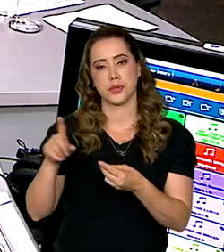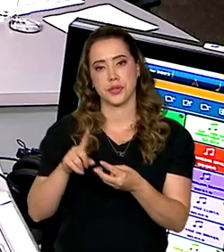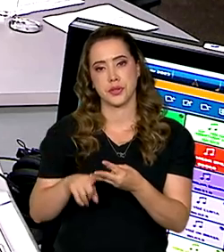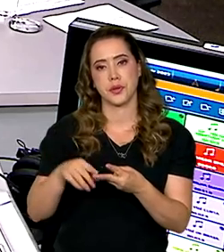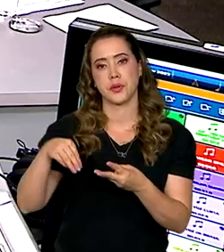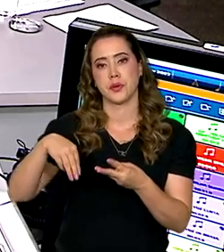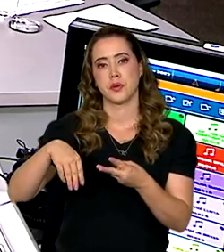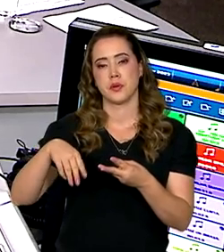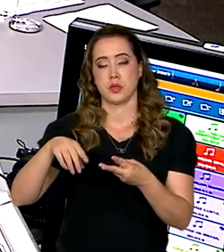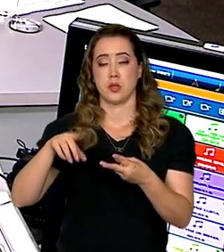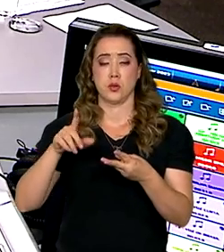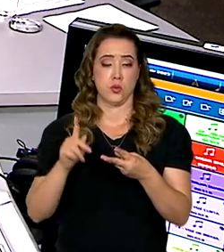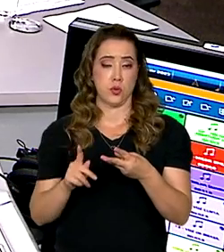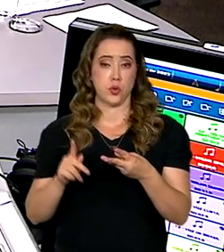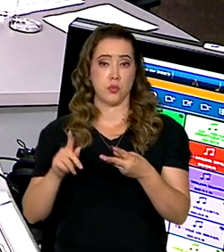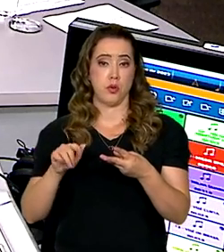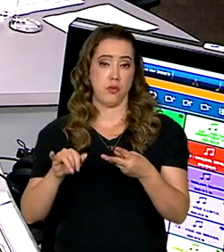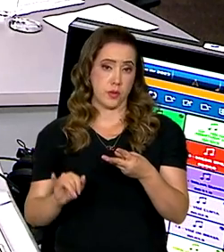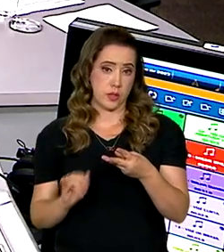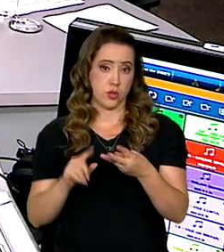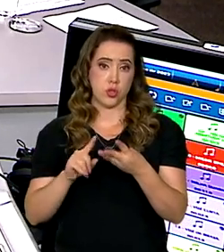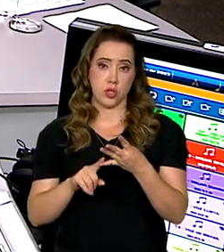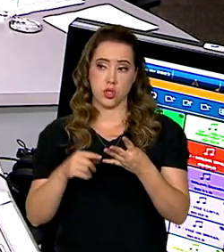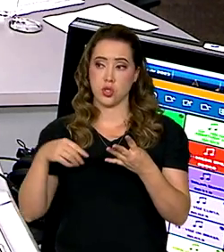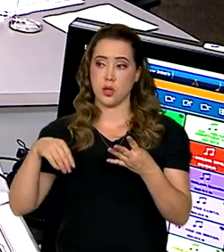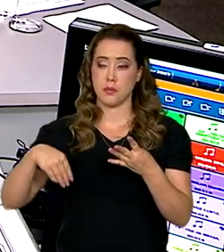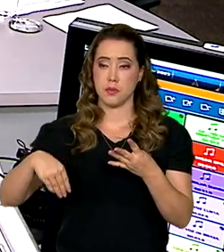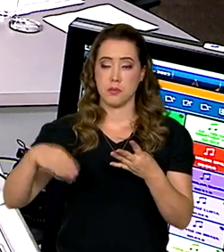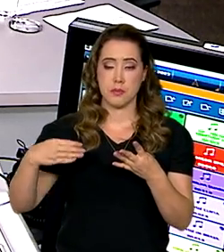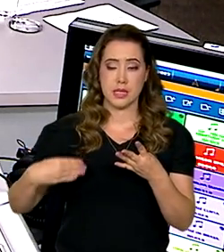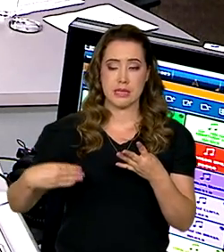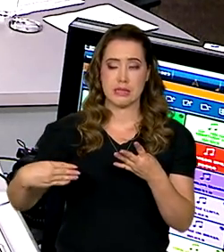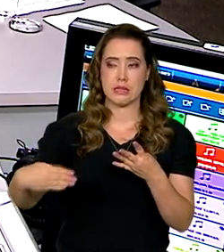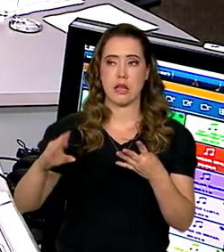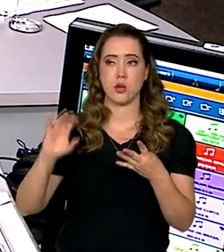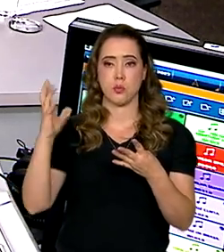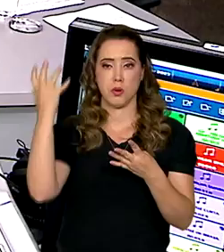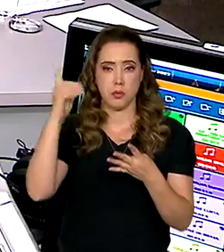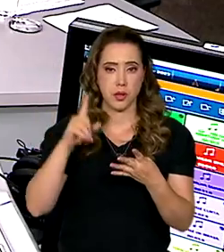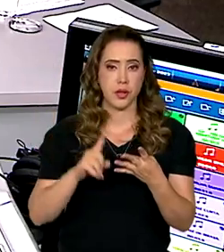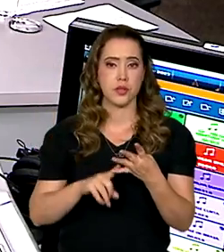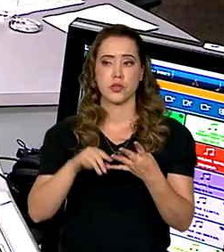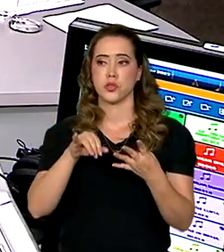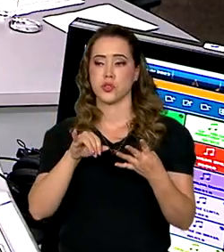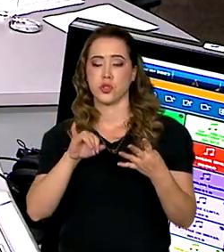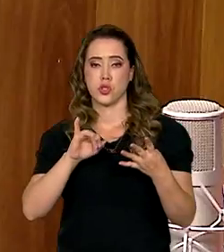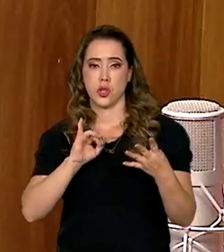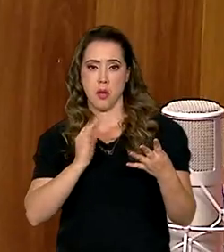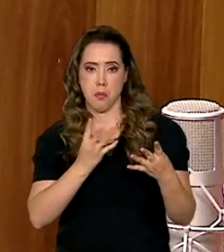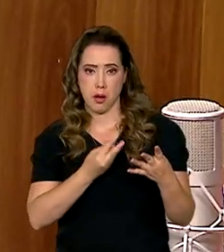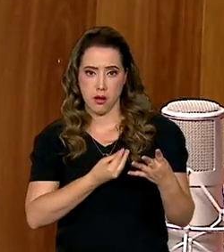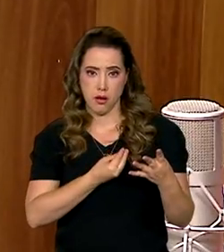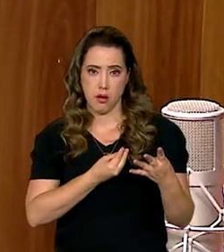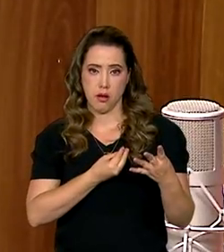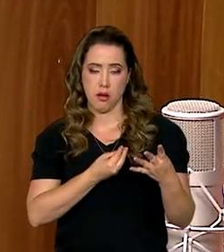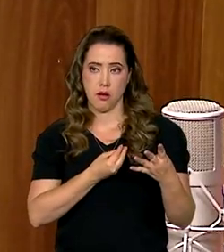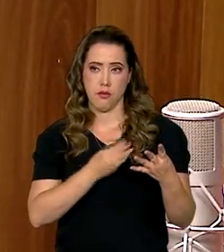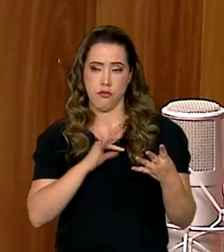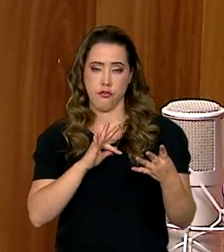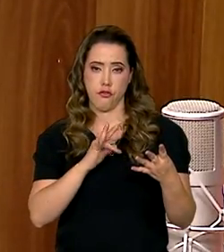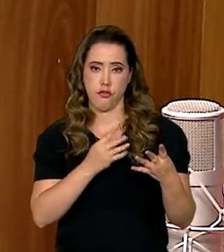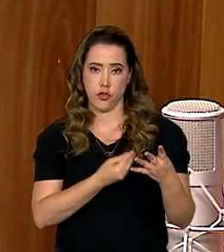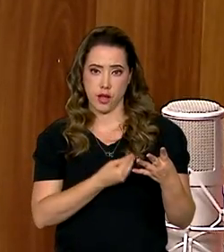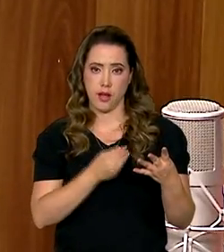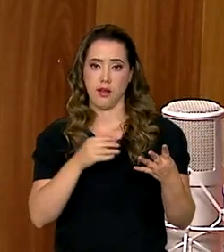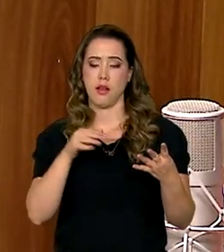Indígenas, Ministério do Meio Ambiente, né? Por meio do IBAMA, a FUNAI, o INCRA, né? Que